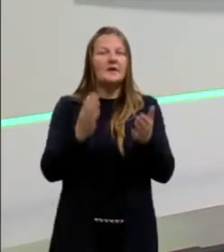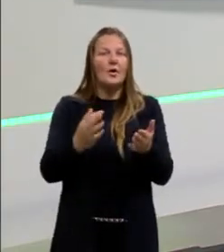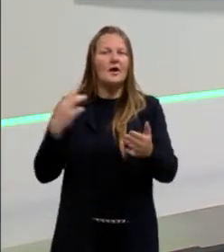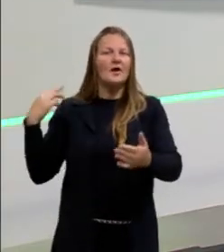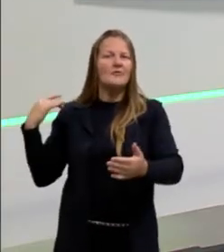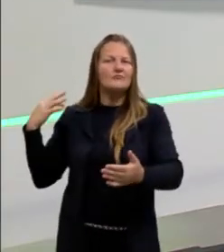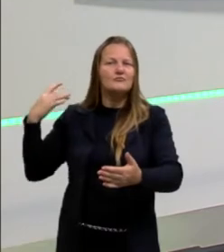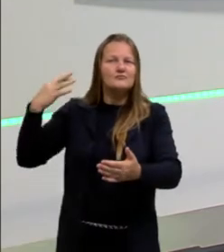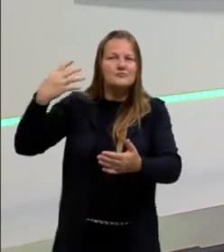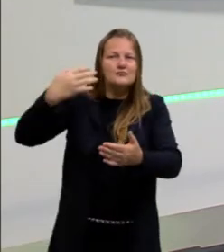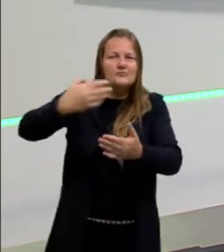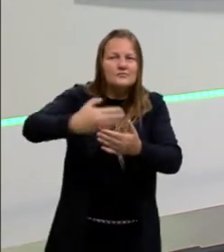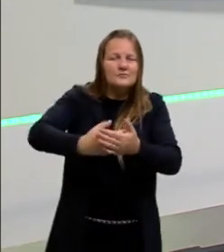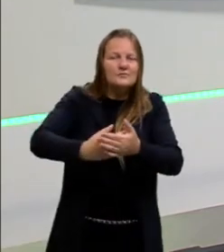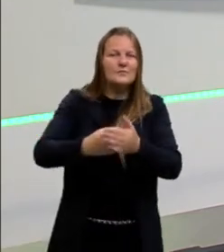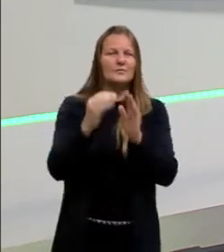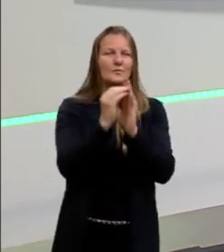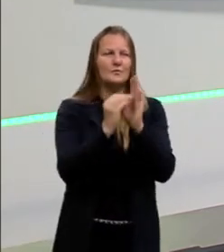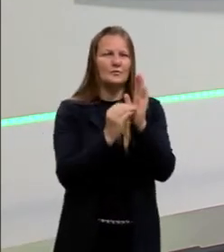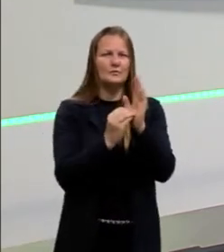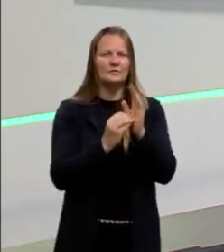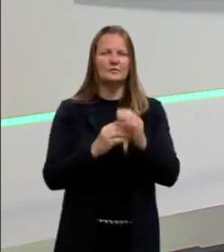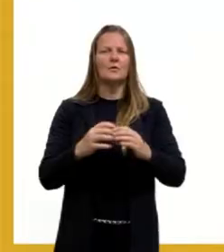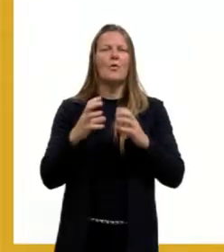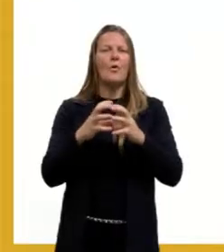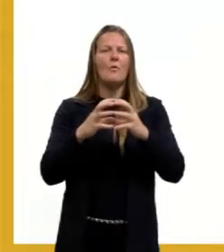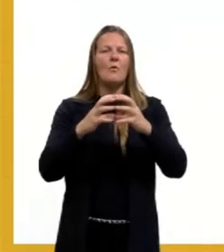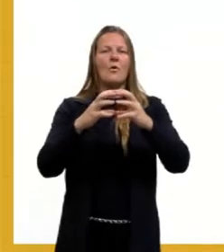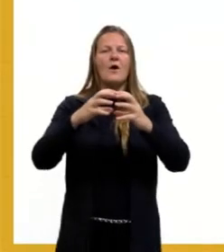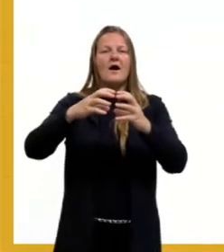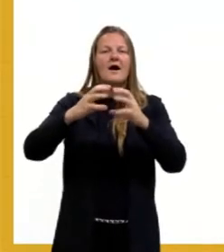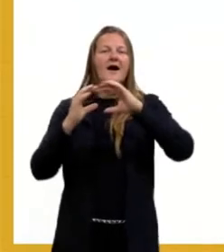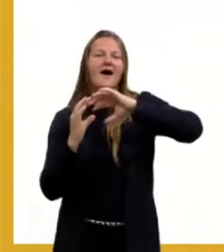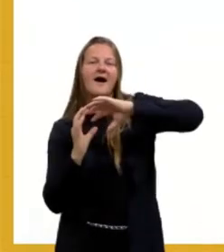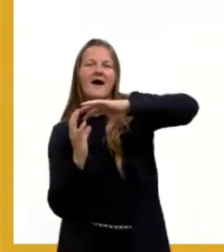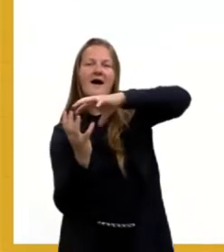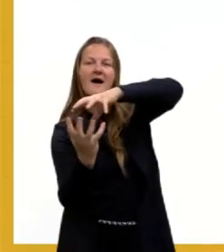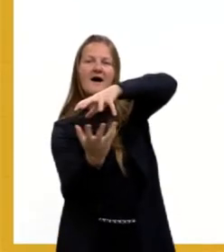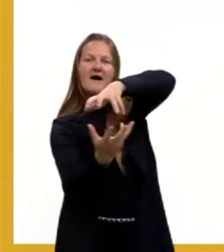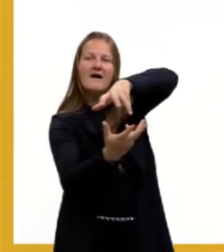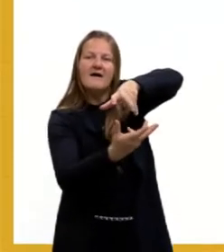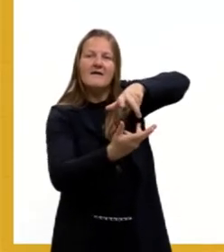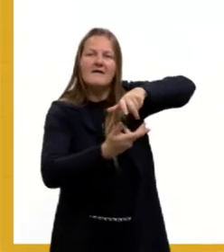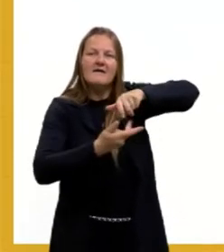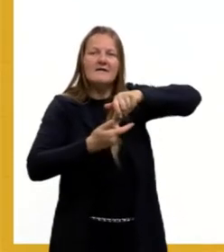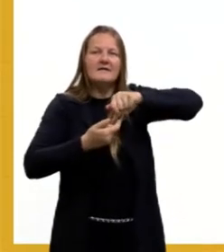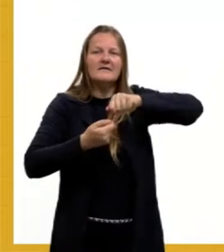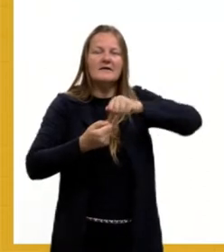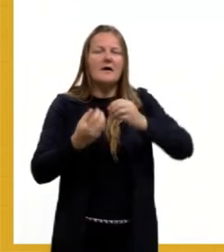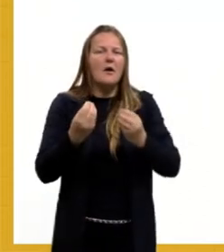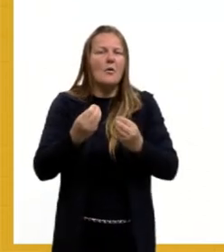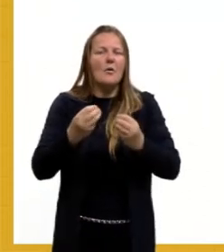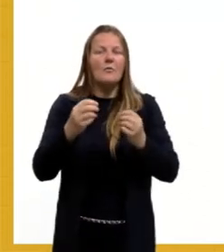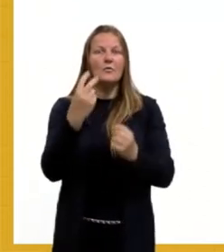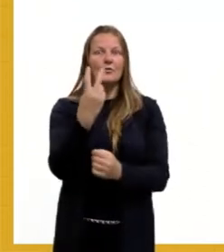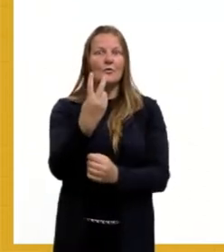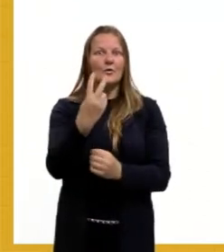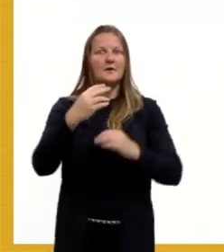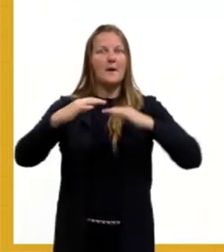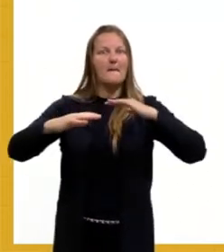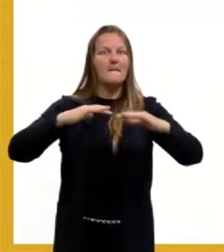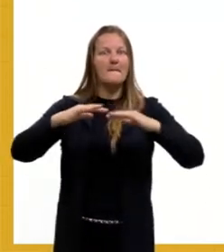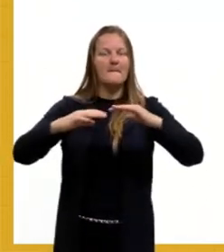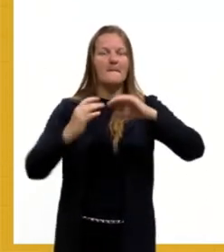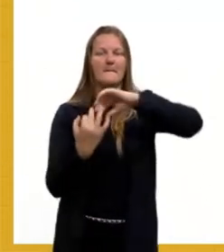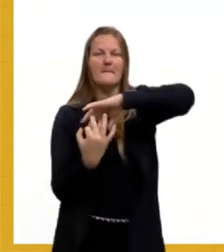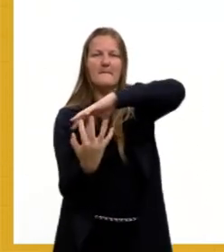revisão, primeira questão, então, é a rotação da Terra, né, vamos falar um pouquinho dessas, dos dois grandes movimentos da